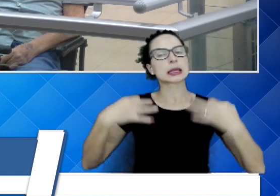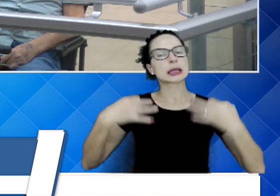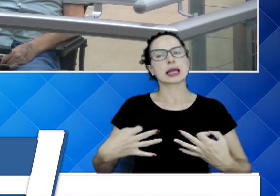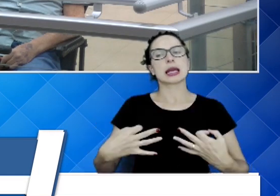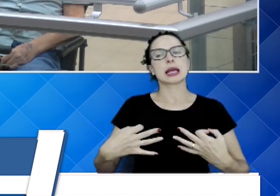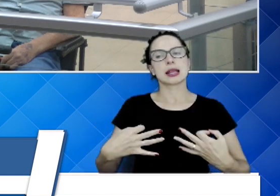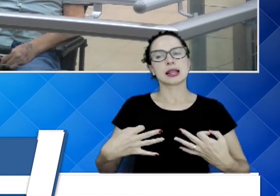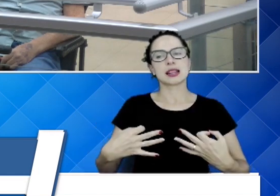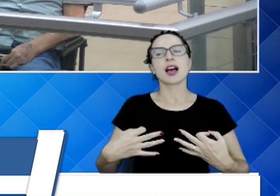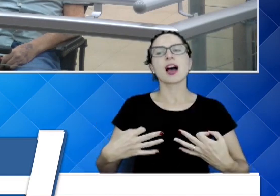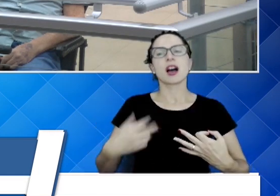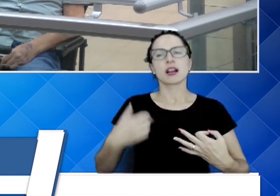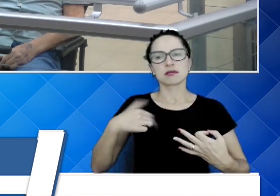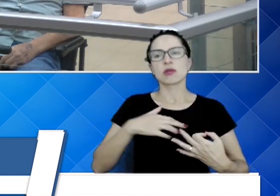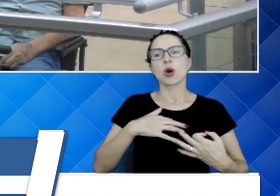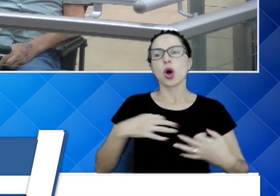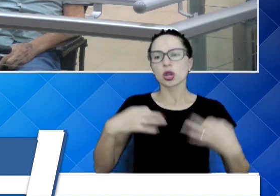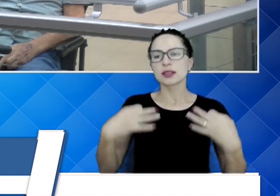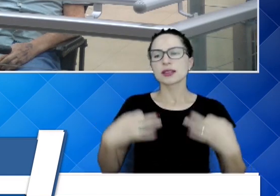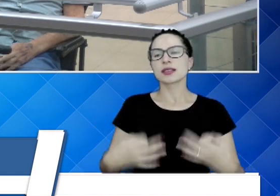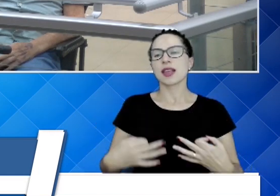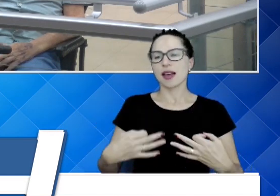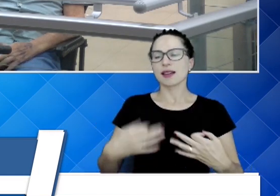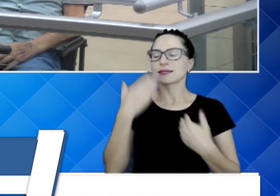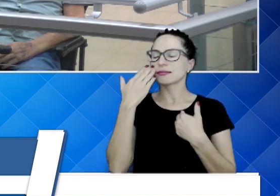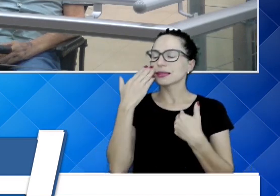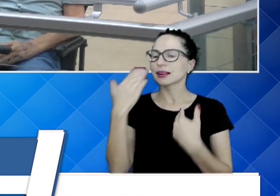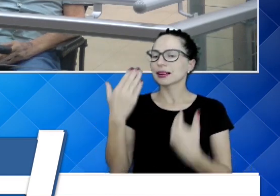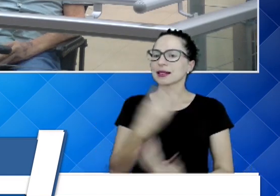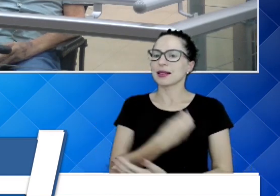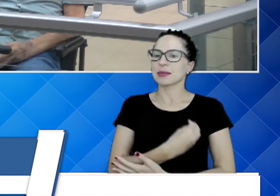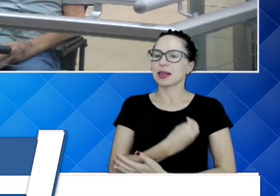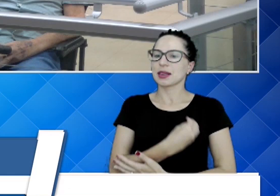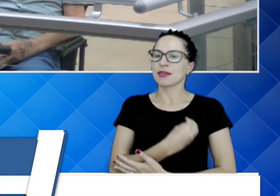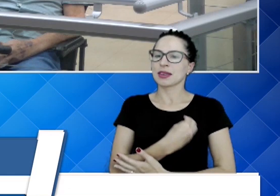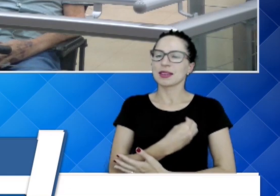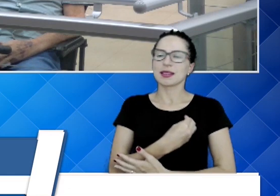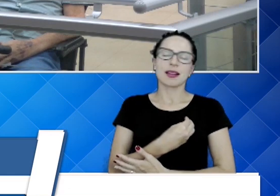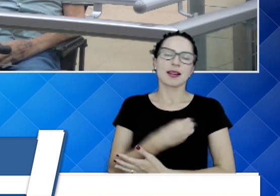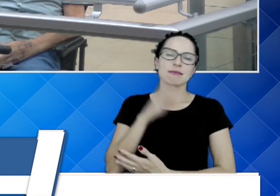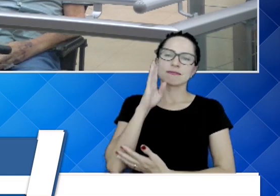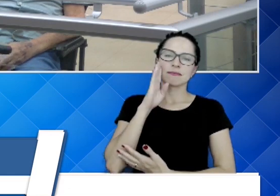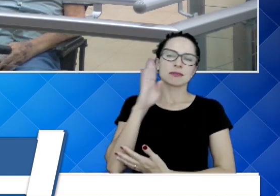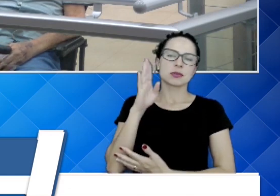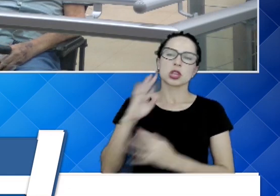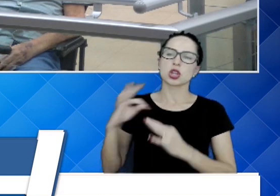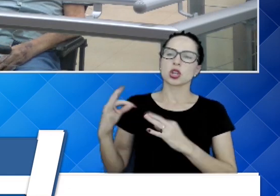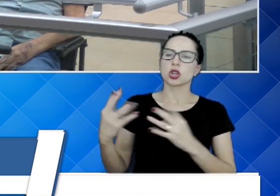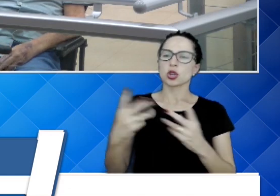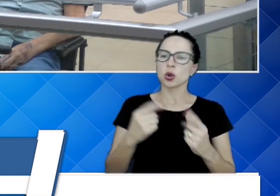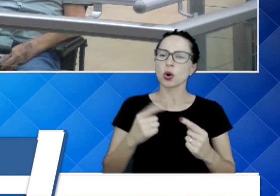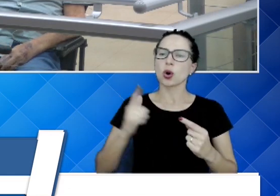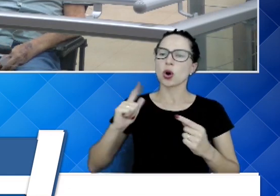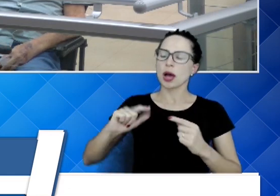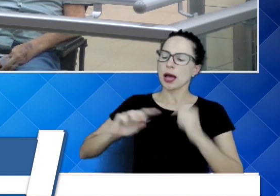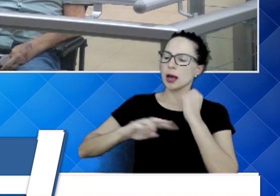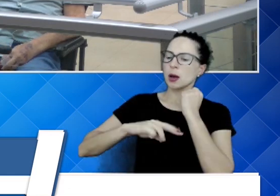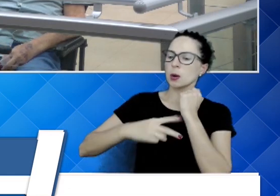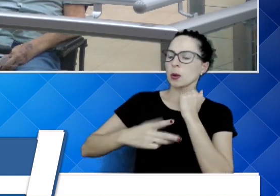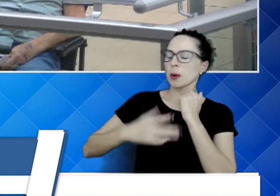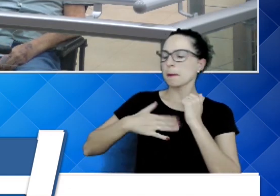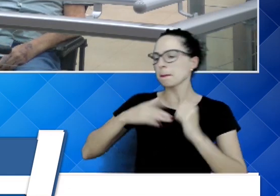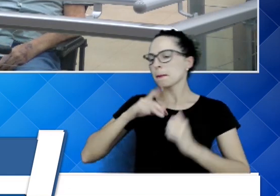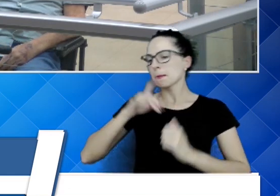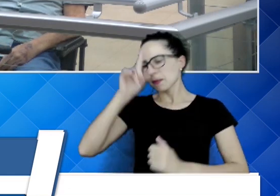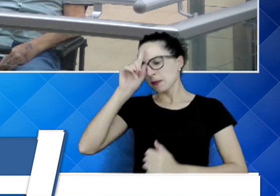Nós fomos gratos pela vida e de um modo muito especial. Todos nós somos produto das nossas escolhas. E que bom que